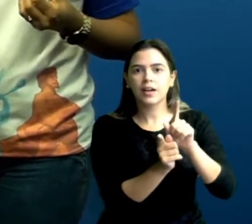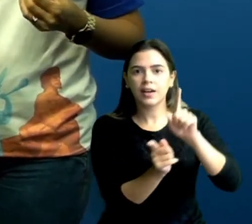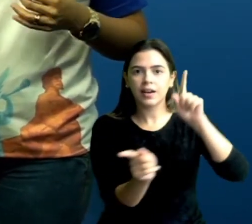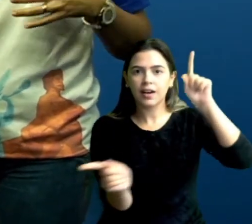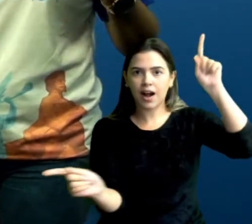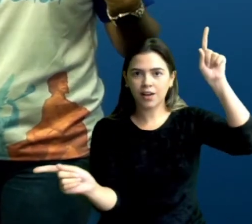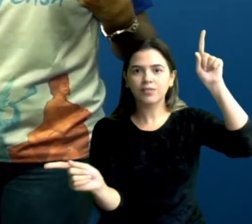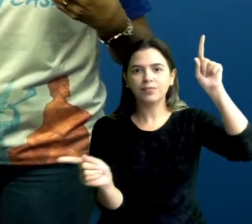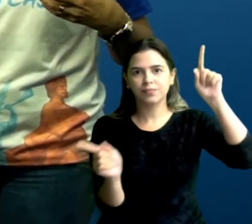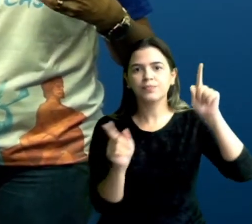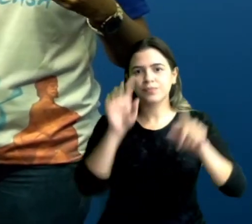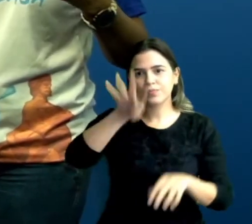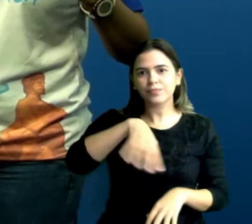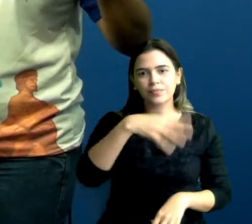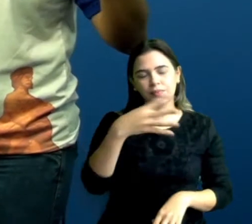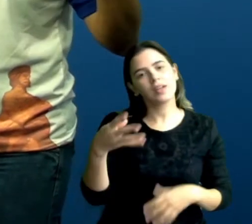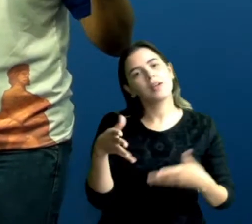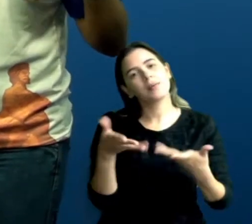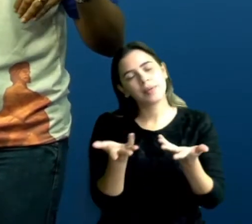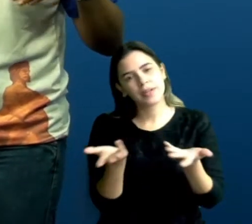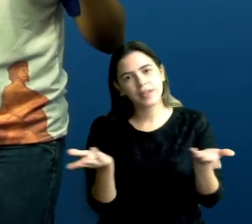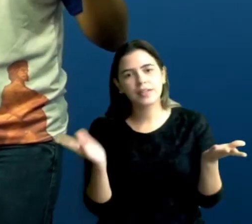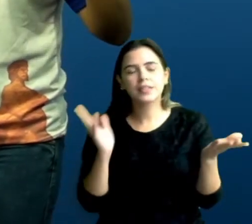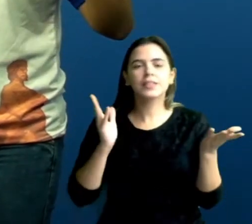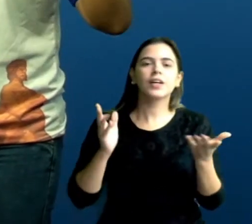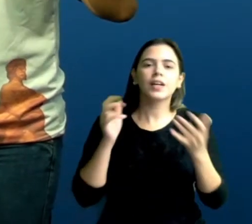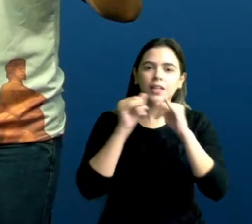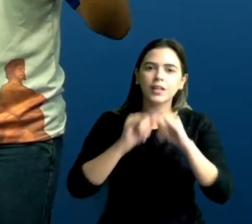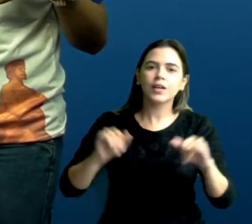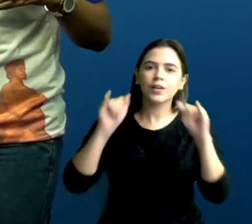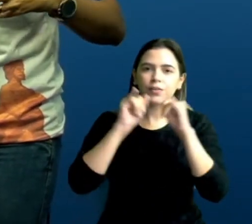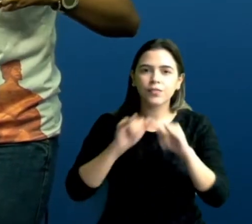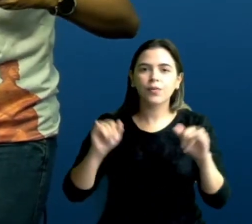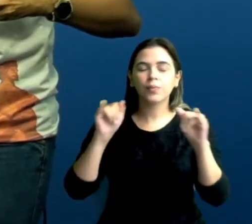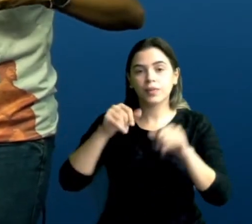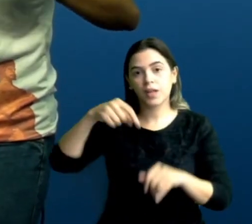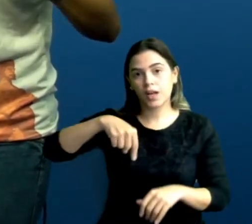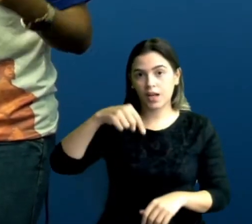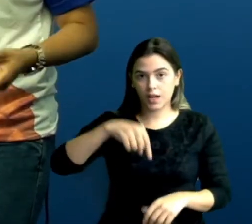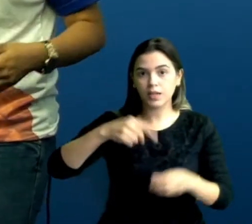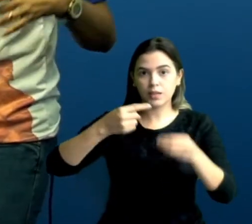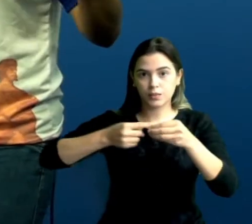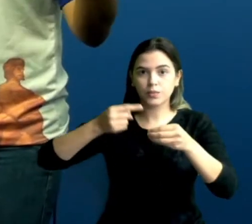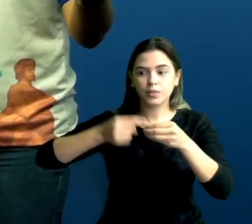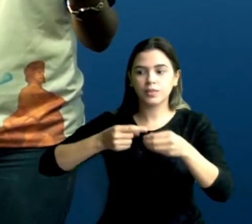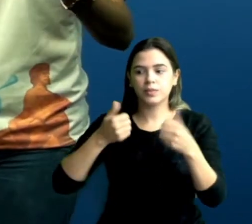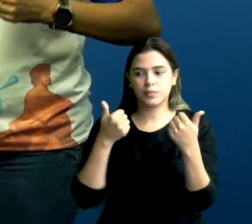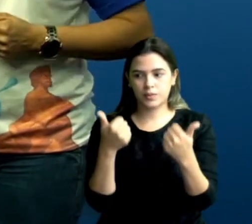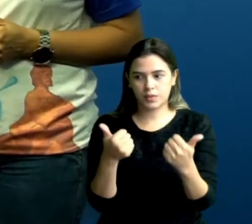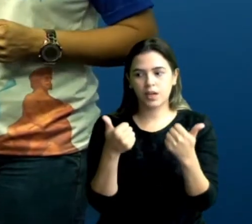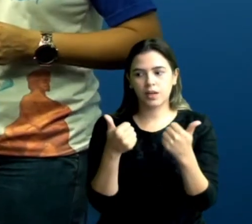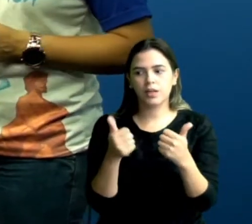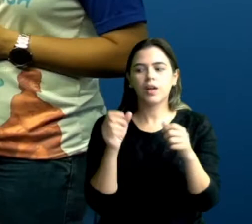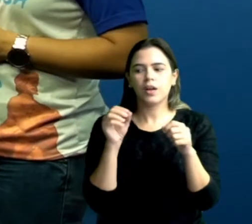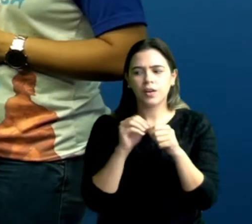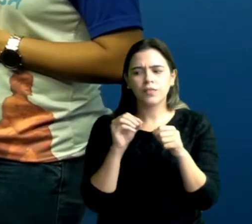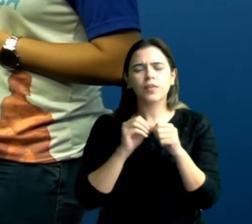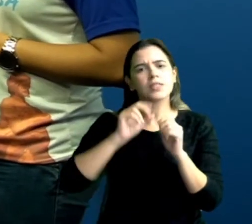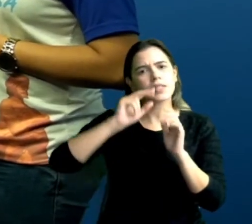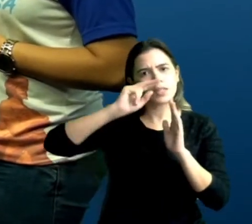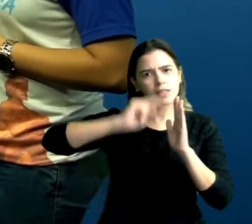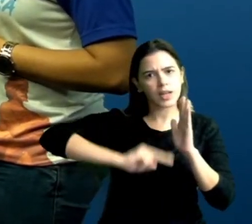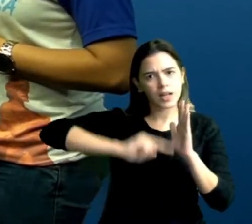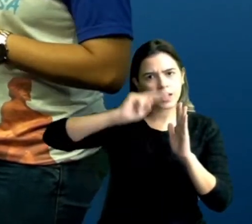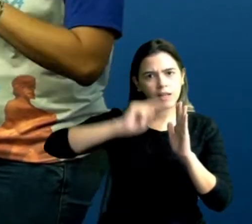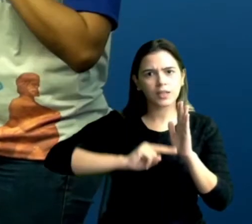tabelas. E para isso a gente vai trazer algumas informações daqui do município e fazer essa leitura